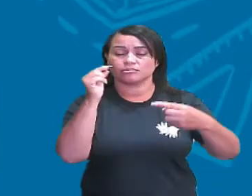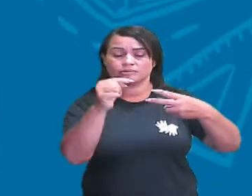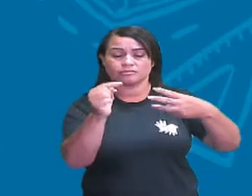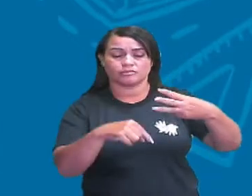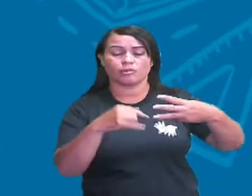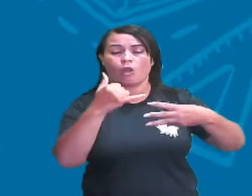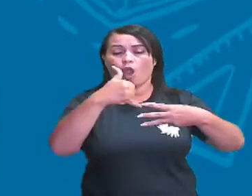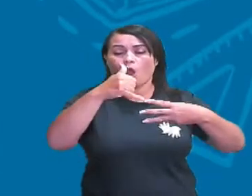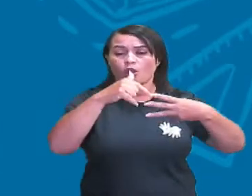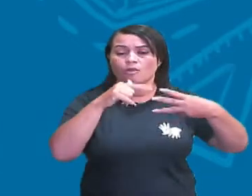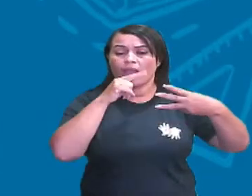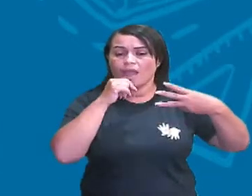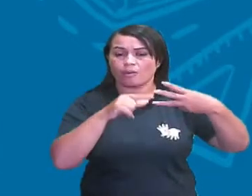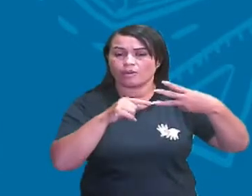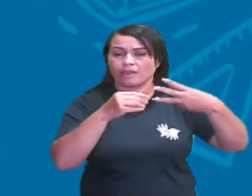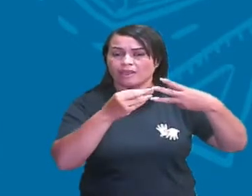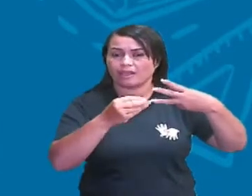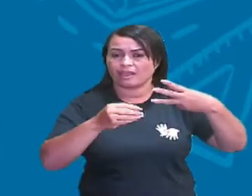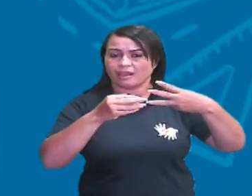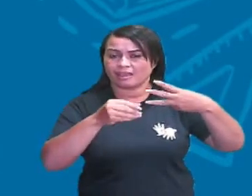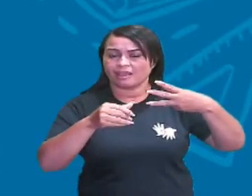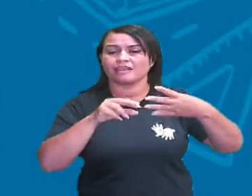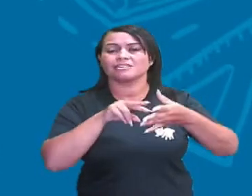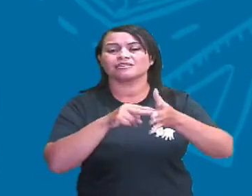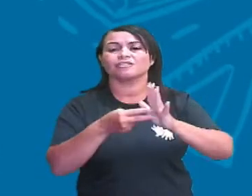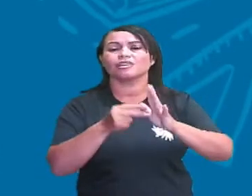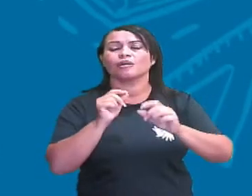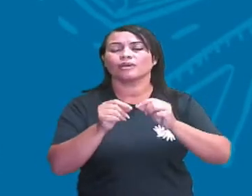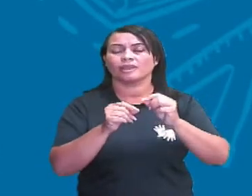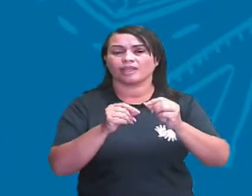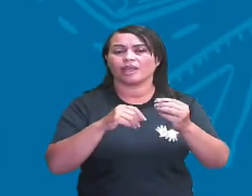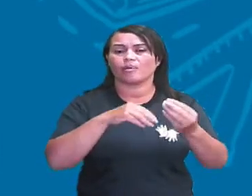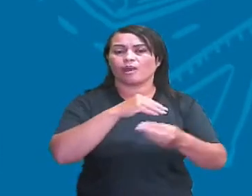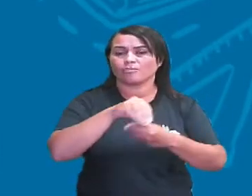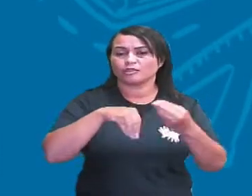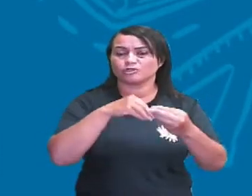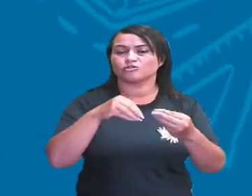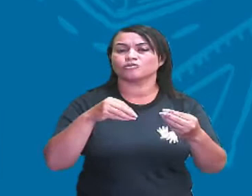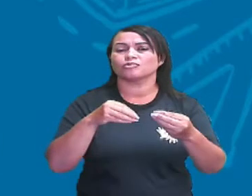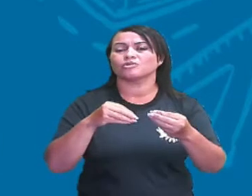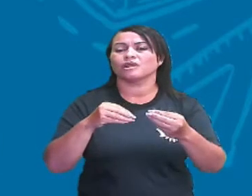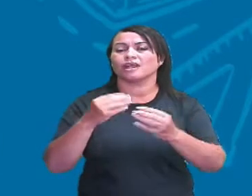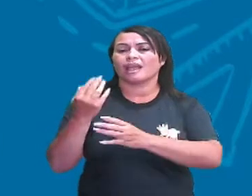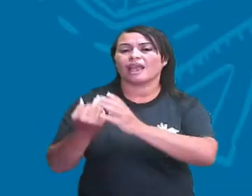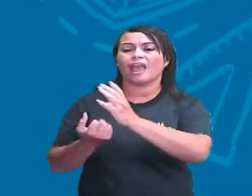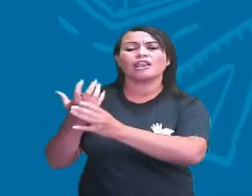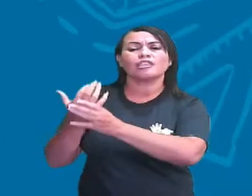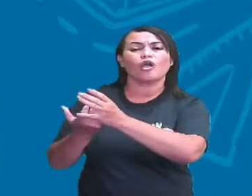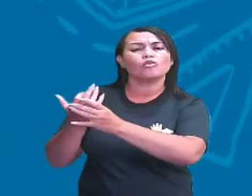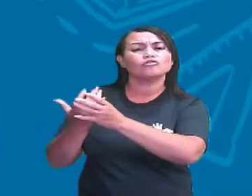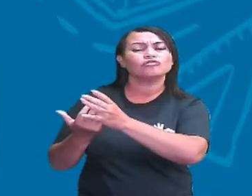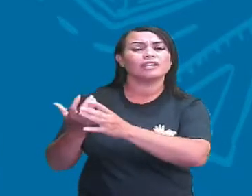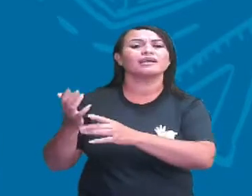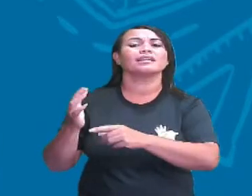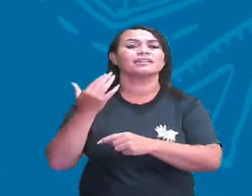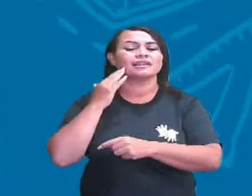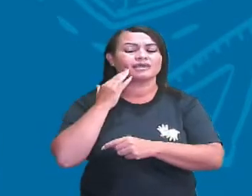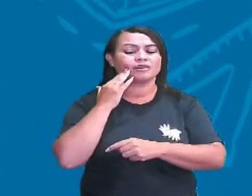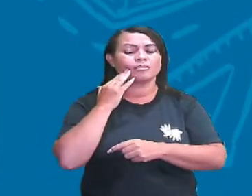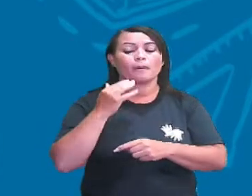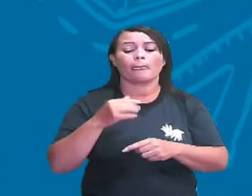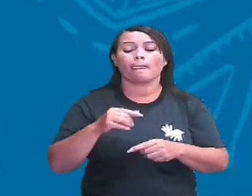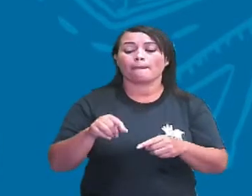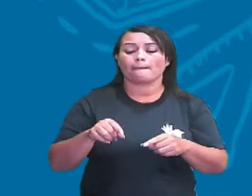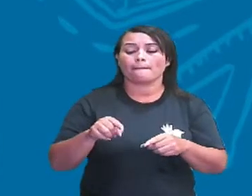areia, então, é só mistura heterogênea. Também esses diversos tipos de bebidas são também misturas heterogêneas.